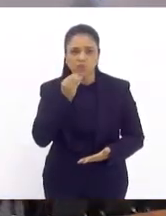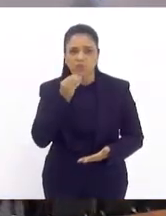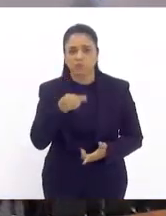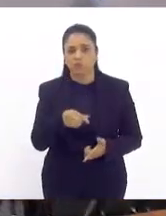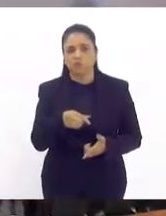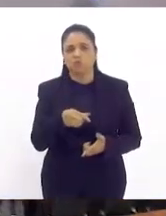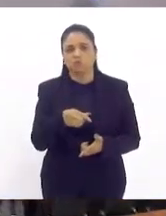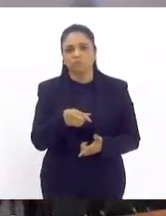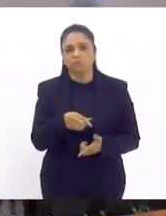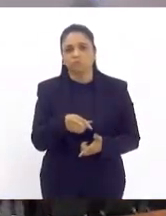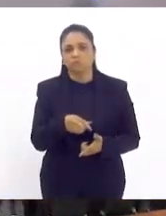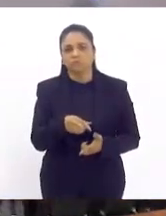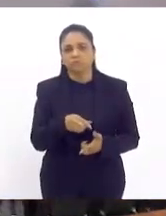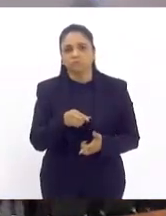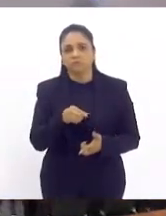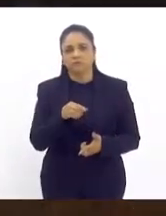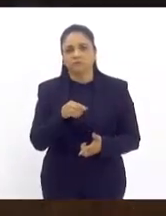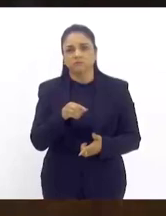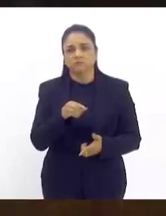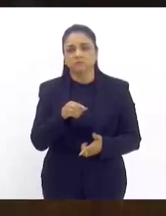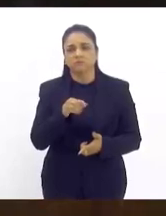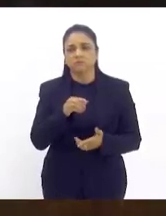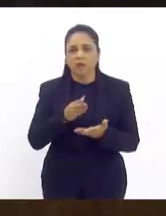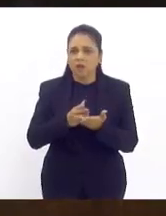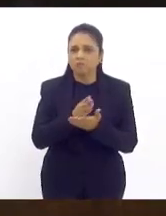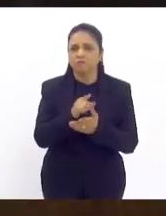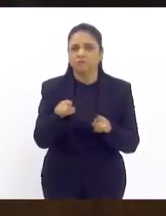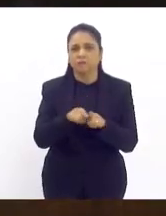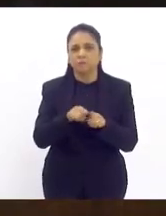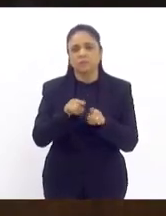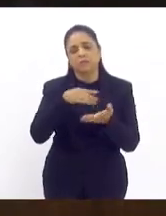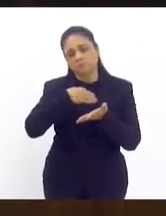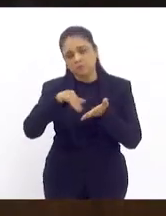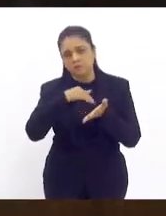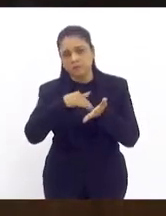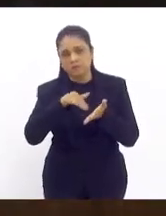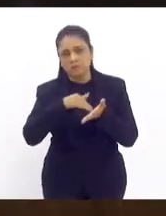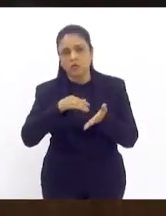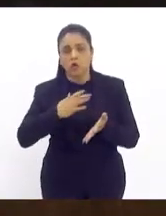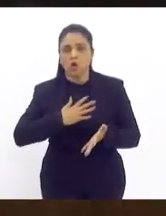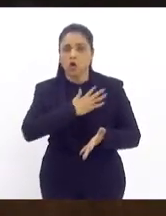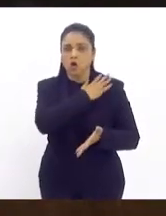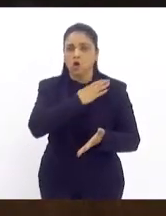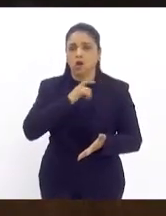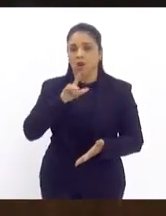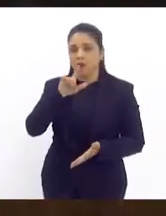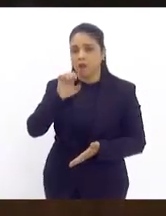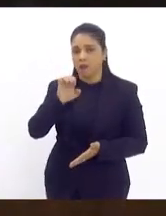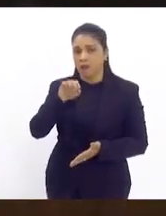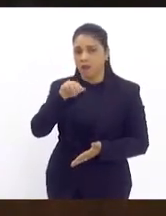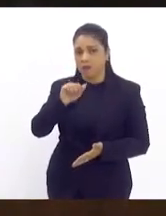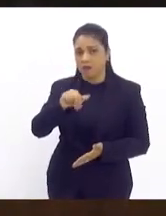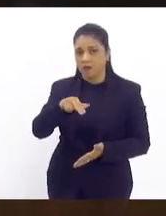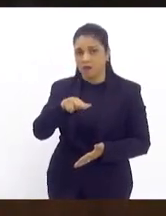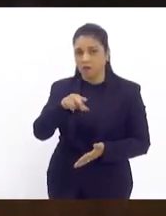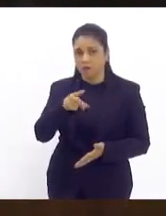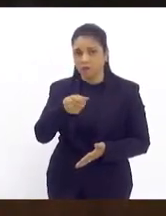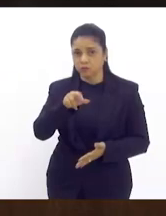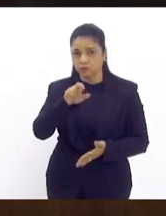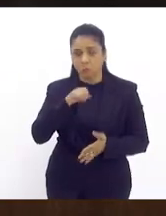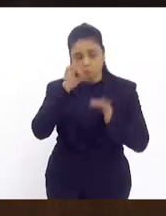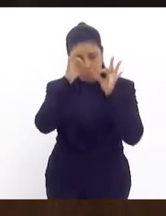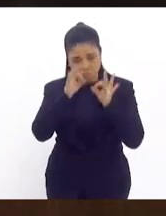nós temos nós temos um secretário que é o coronel Leandro que é honesto competente